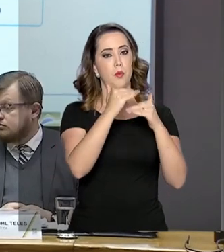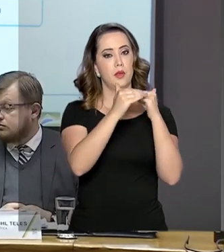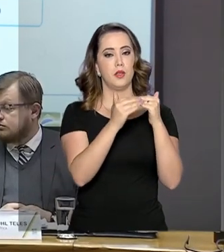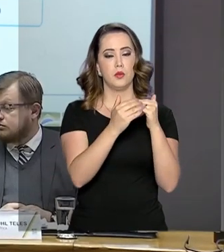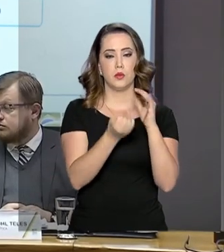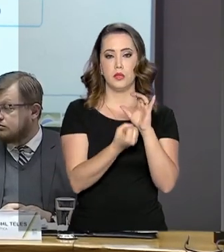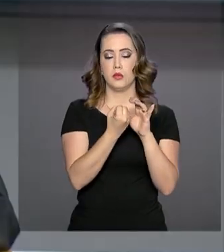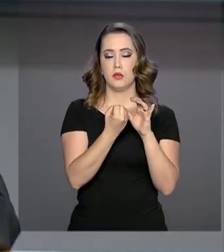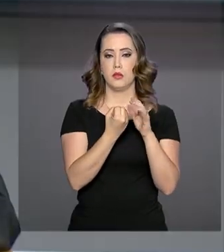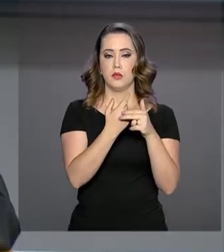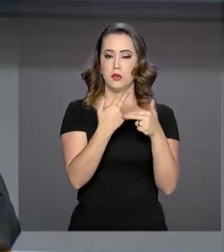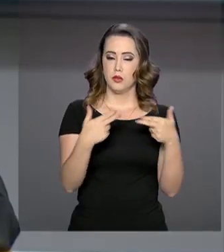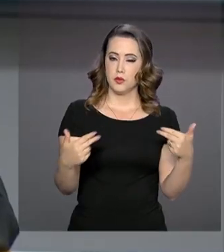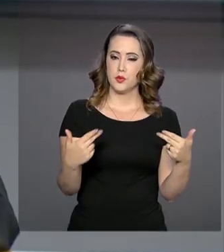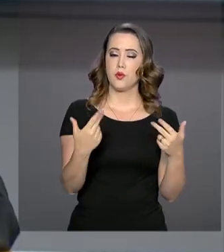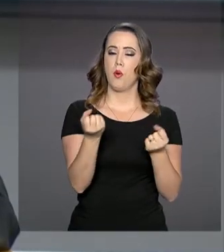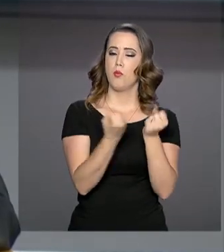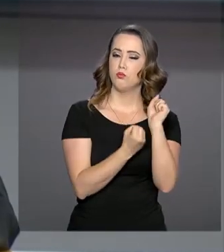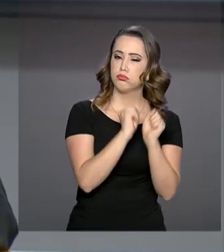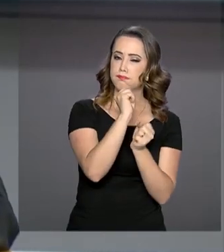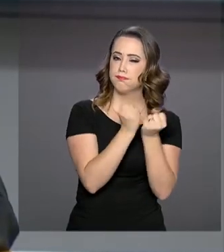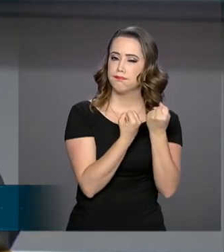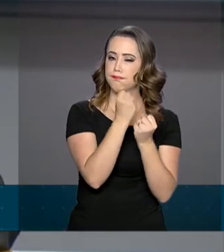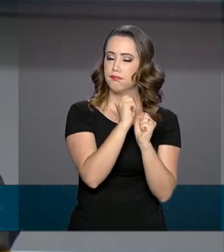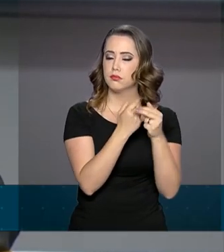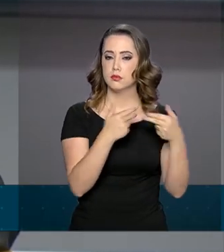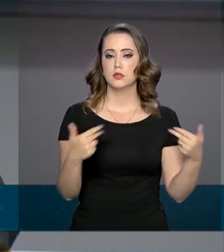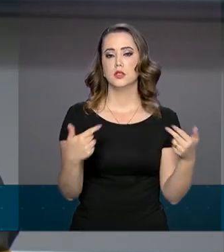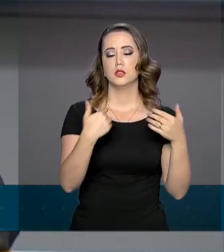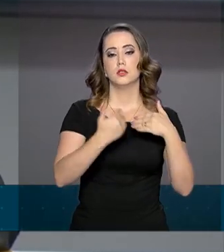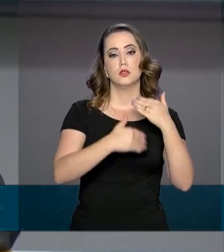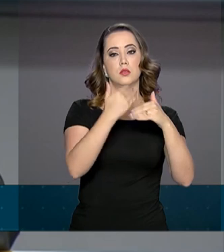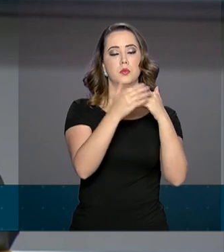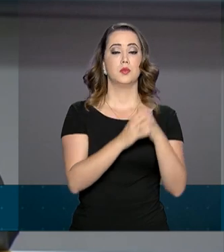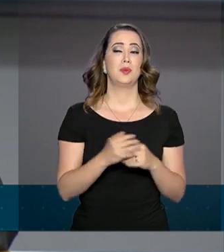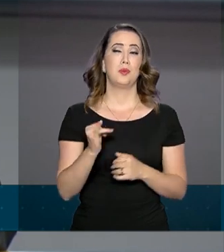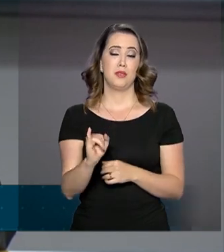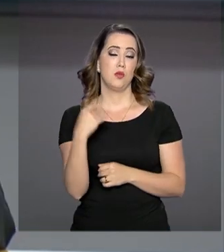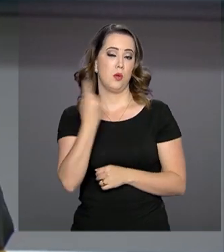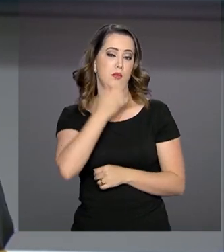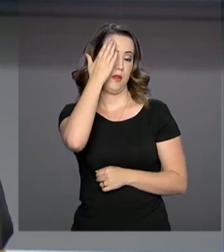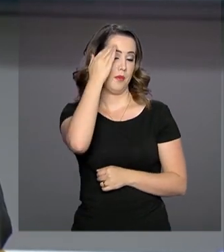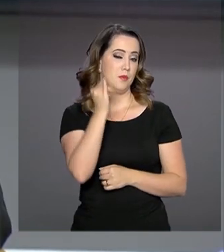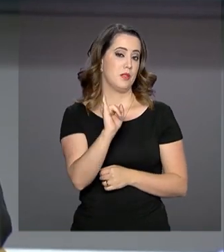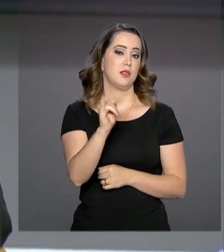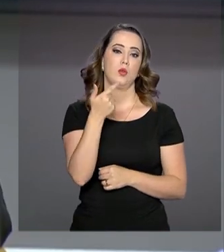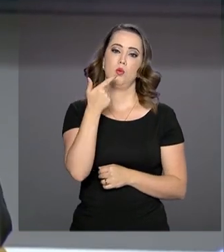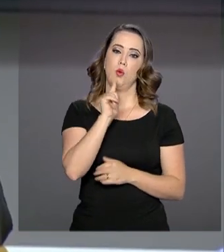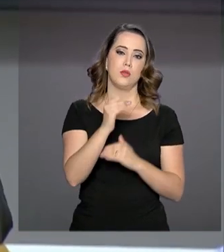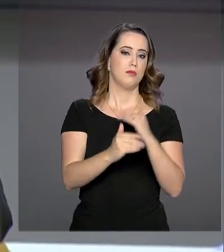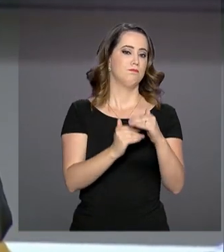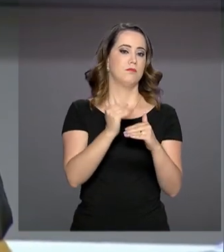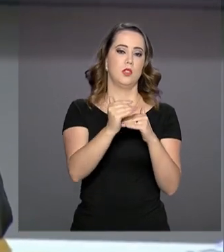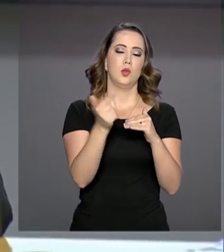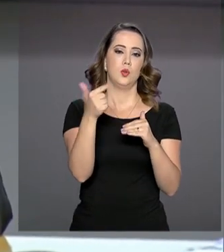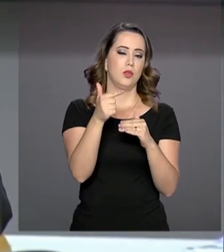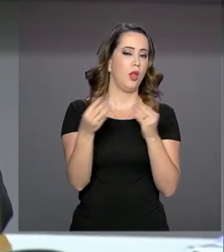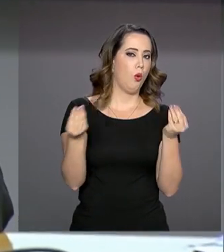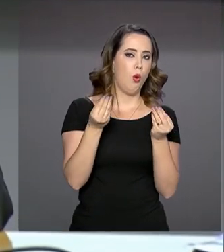produtividade. Sem produtividade, todos nós sabemos, não tem crescimento econômico sustentável de longo prazo.